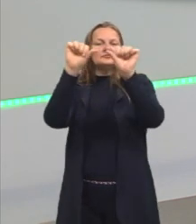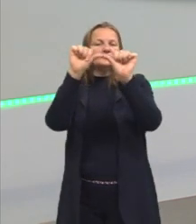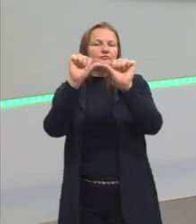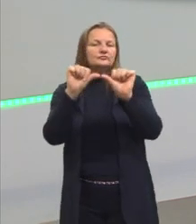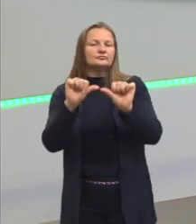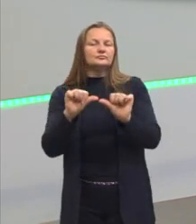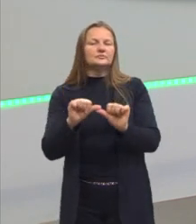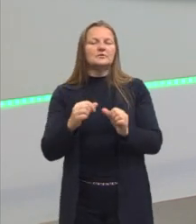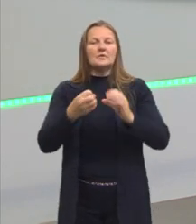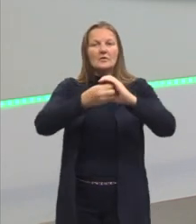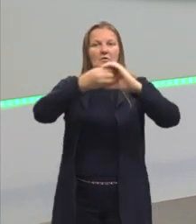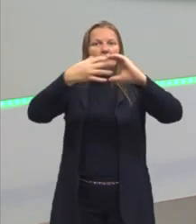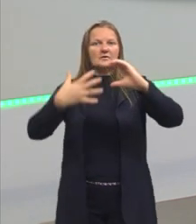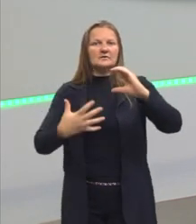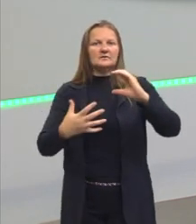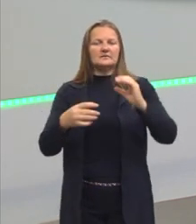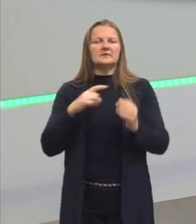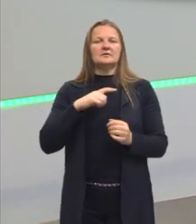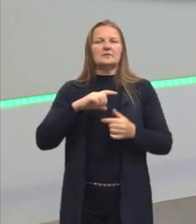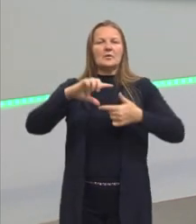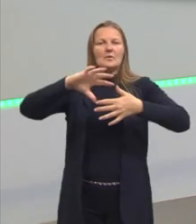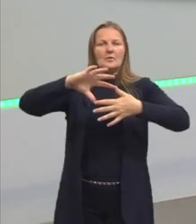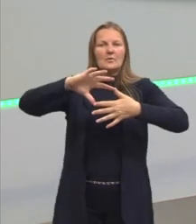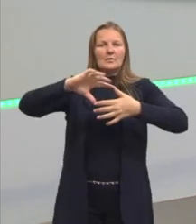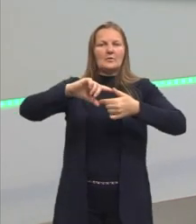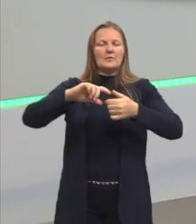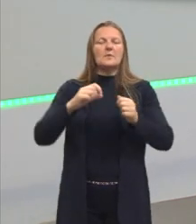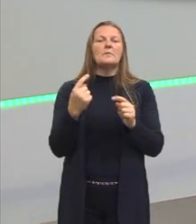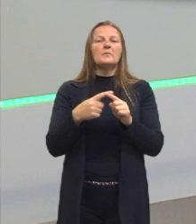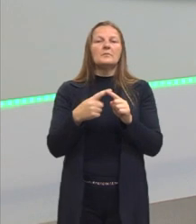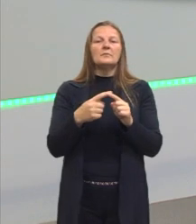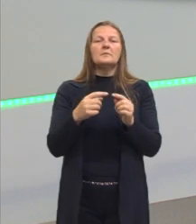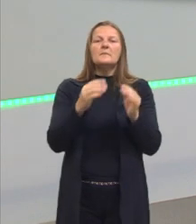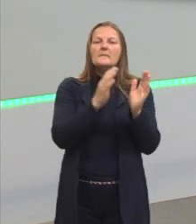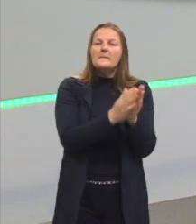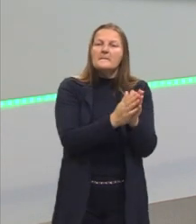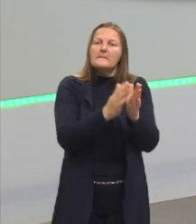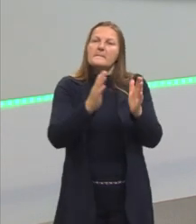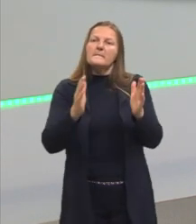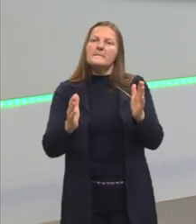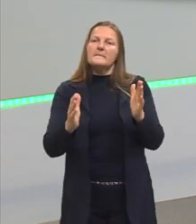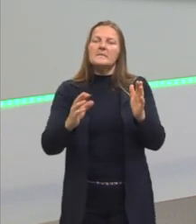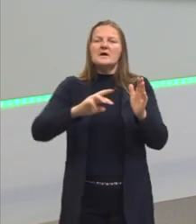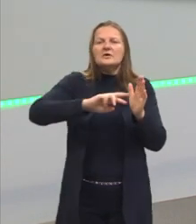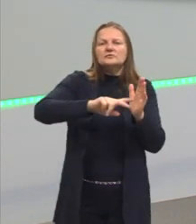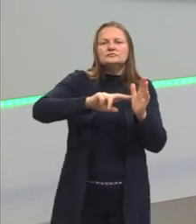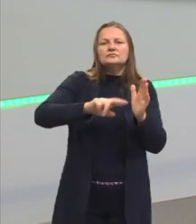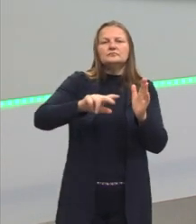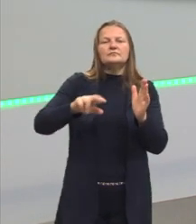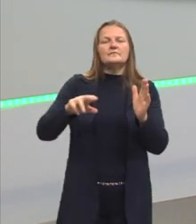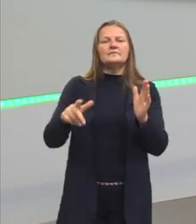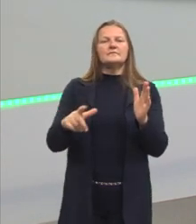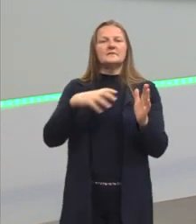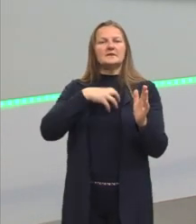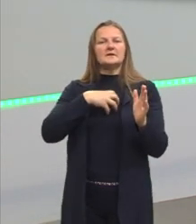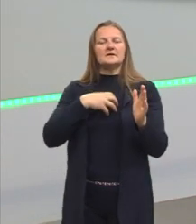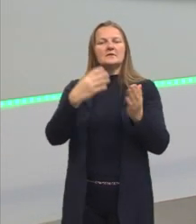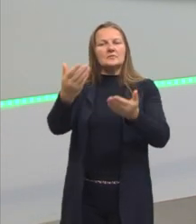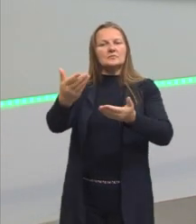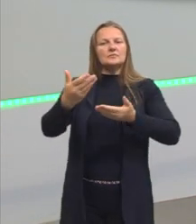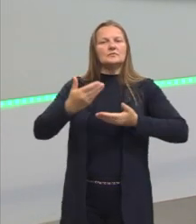características do pré-modernismo. Lembrando que o pré-modernismo é um período eclético, ou seja, vai trazer